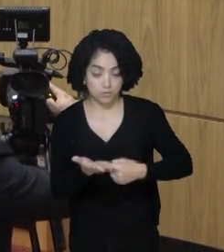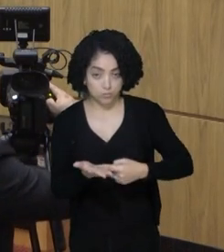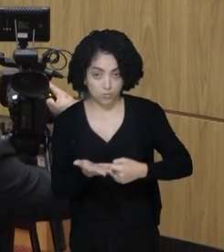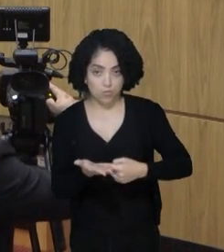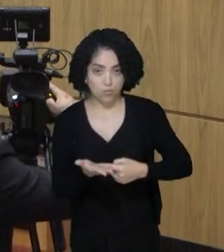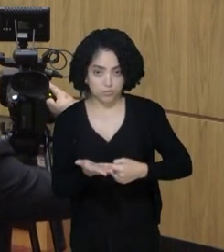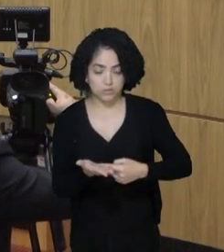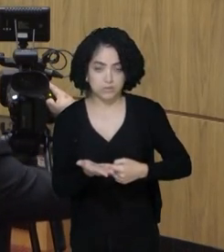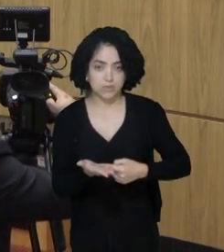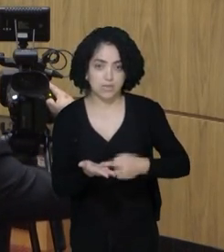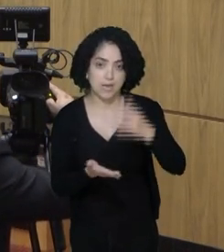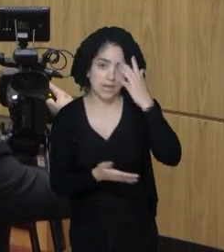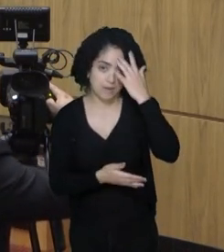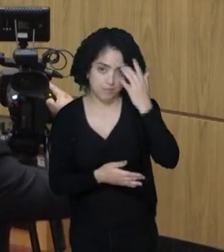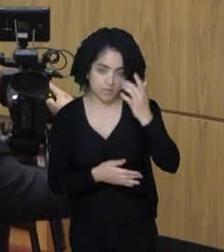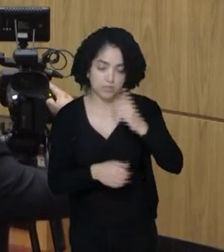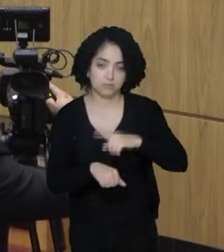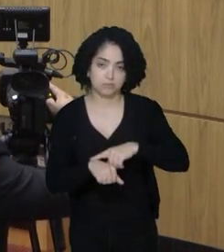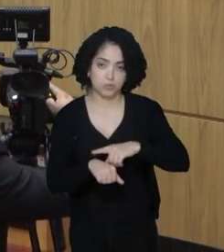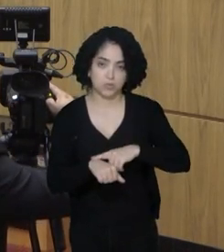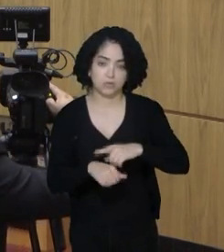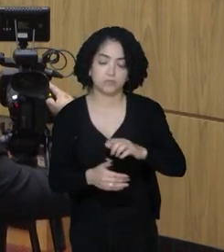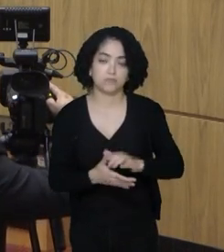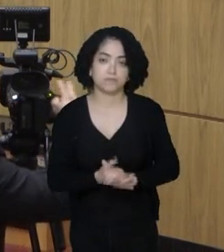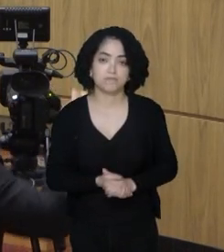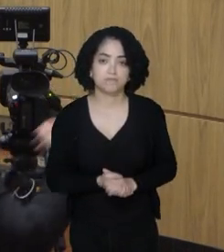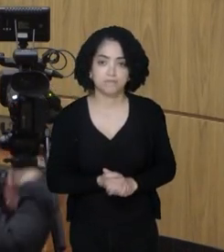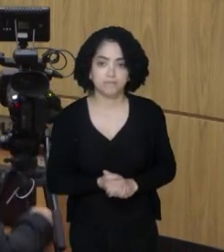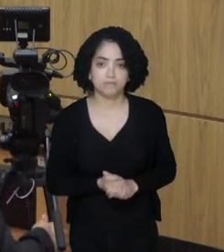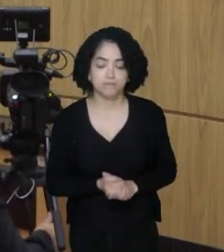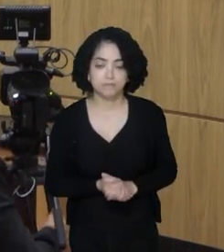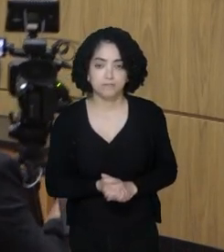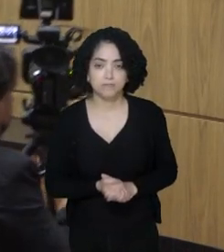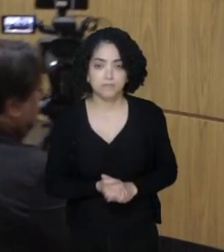ordinária para amanhã no horário regimental. amanhã. Obrigado. Obrigado.